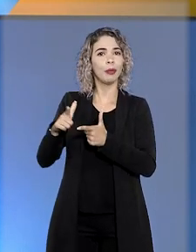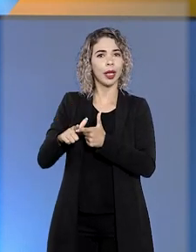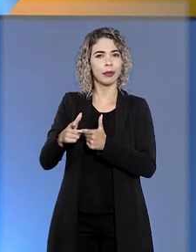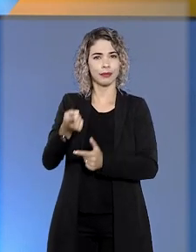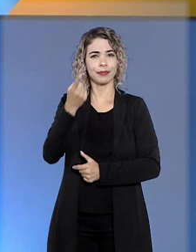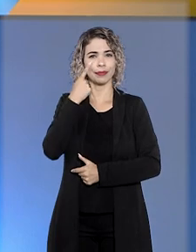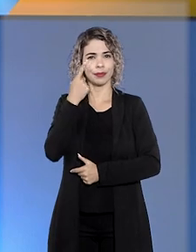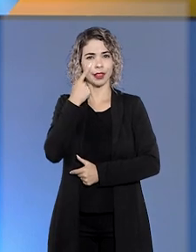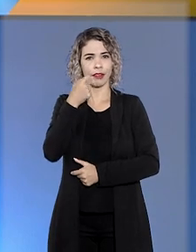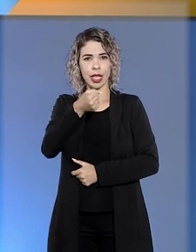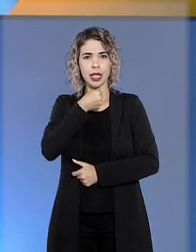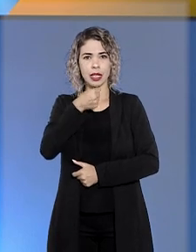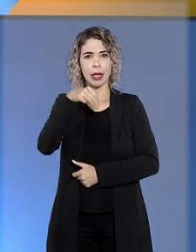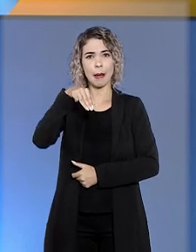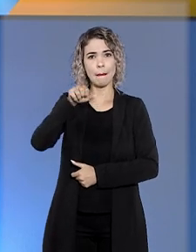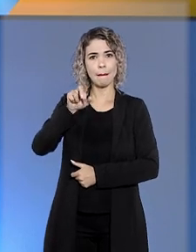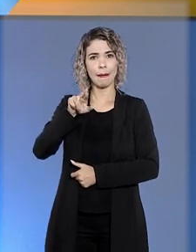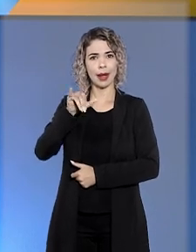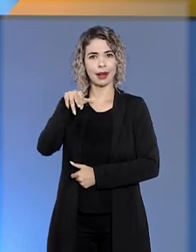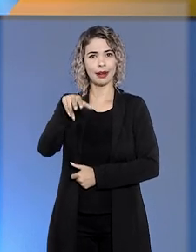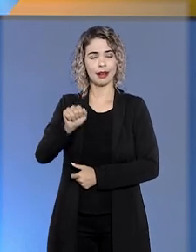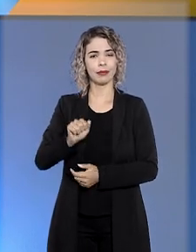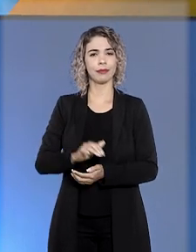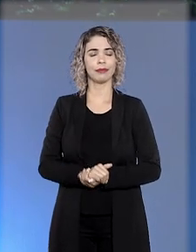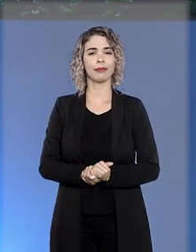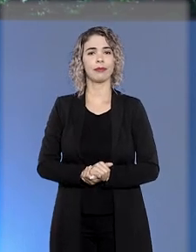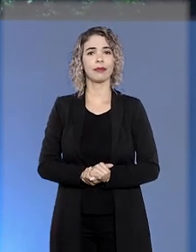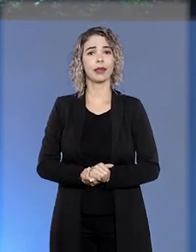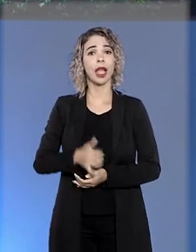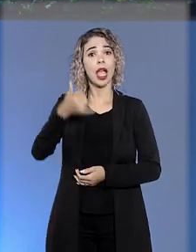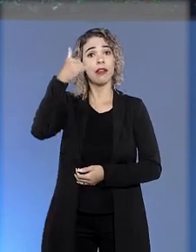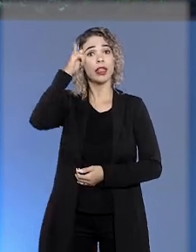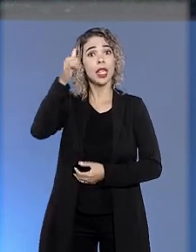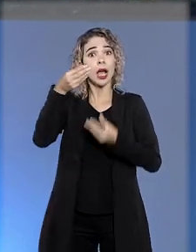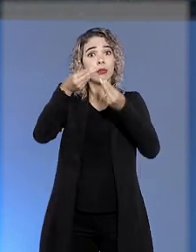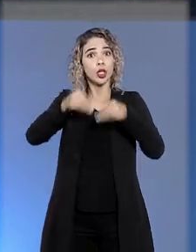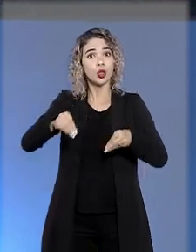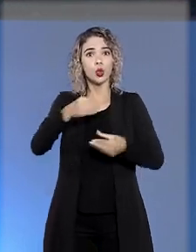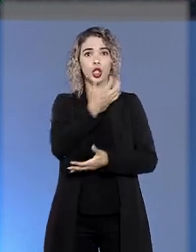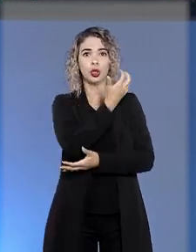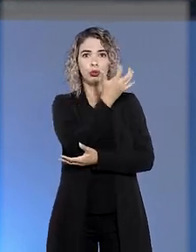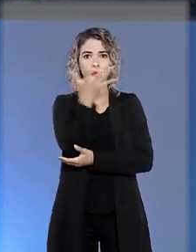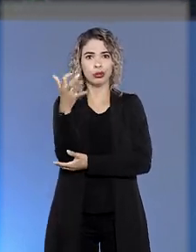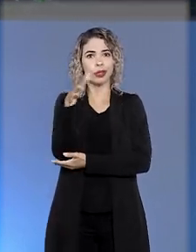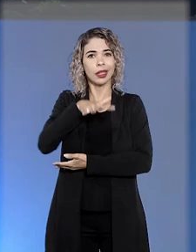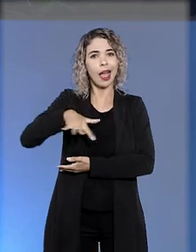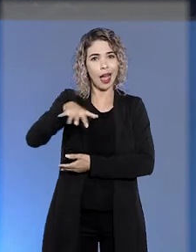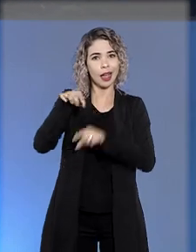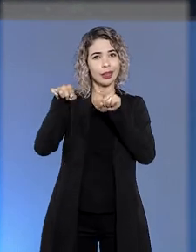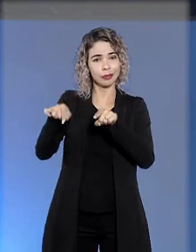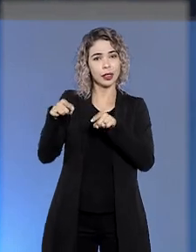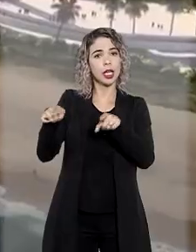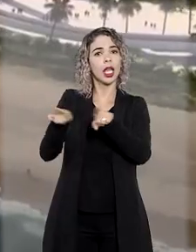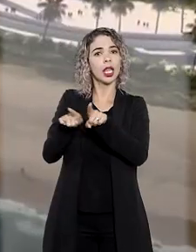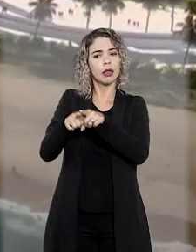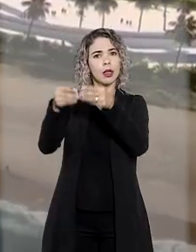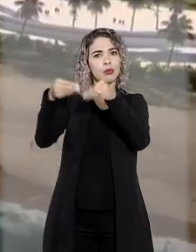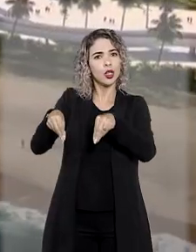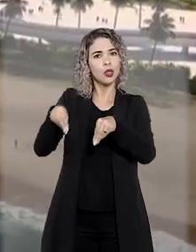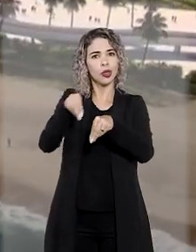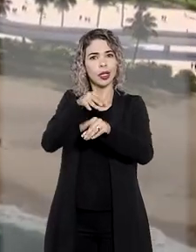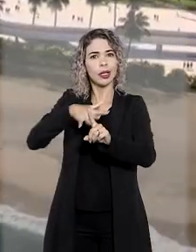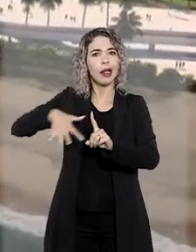Confira os detalhes na reportagem de Marina Campos. Para evitar danos imediatos ao ecossistema da região e